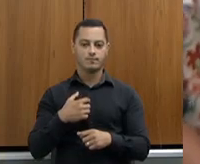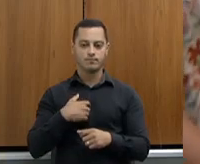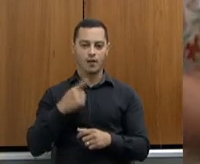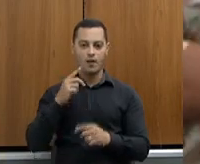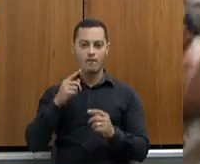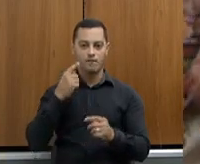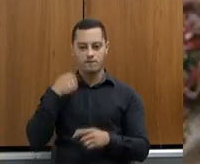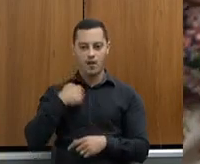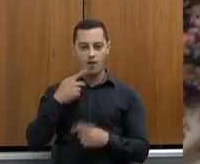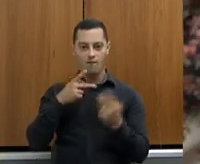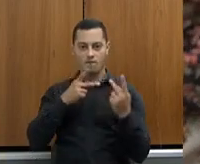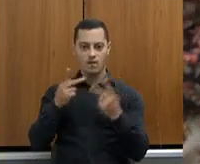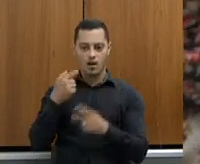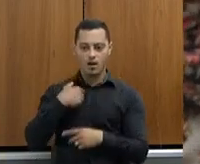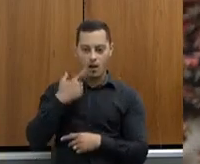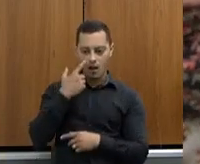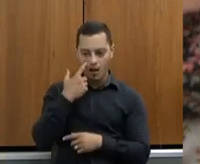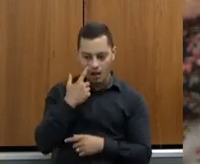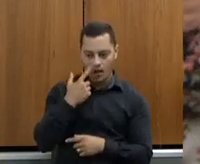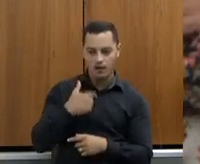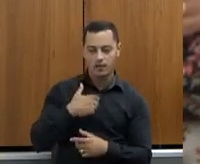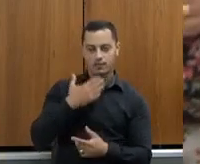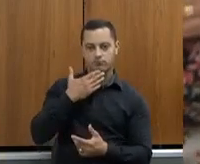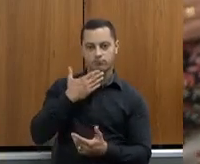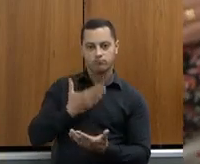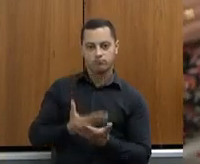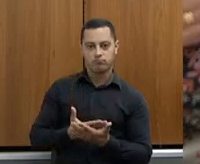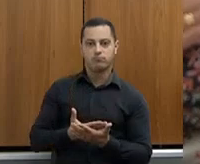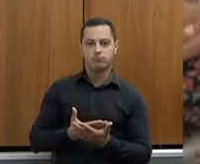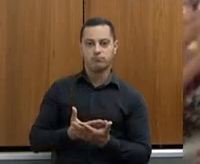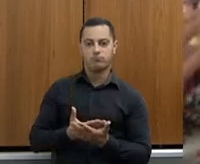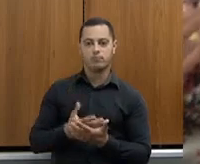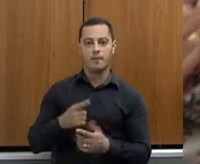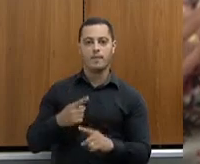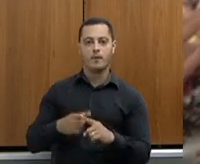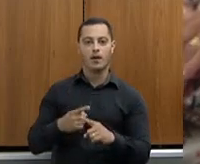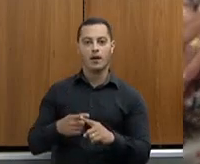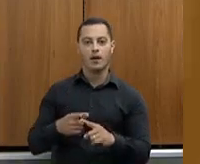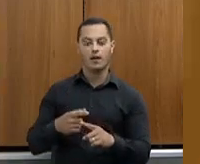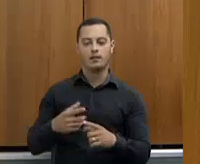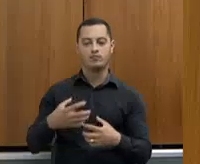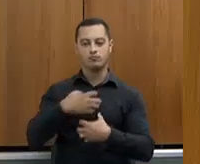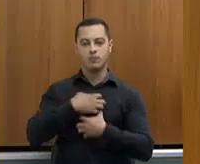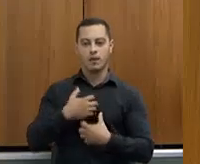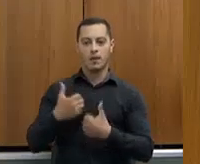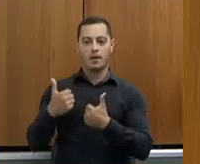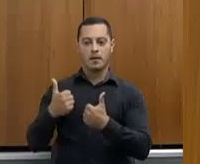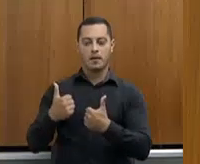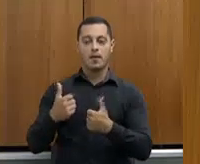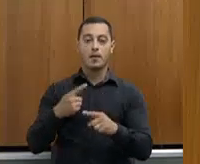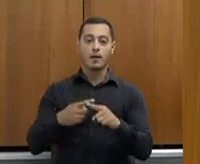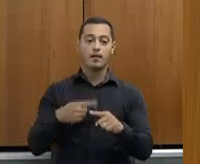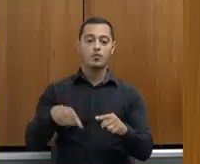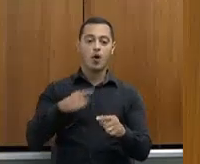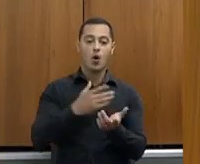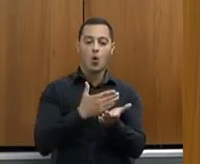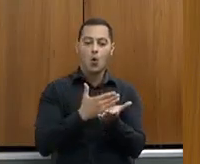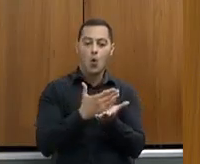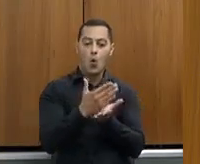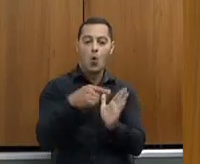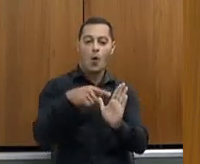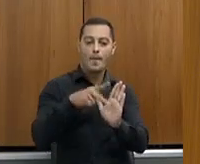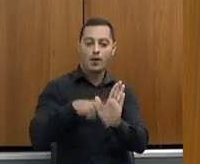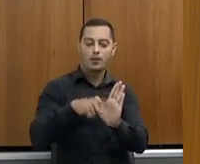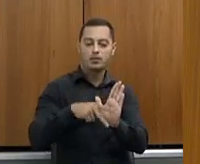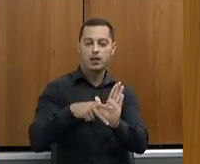maravilhado com o que eu vi lá, e vi mais ou menos uma questão da missão cumprida, porque nós começamos isso no IMA, deputado, com o doutor Altino, e eu liguei